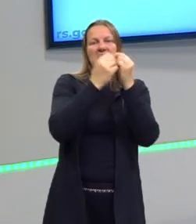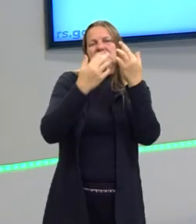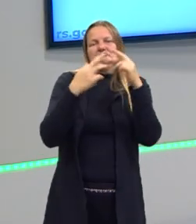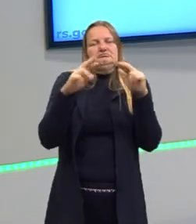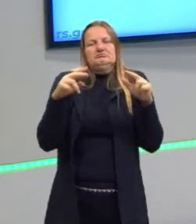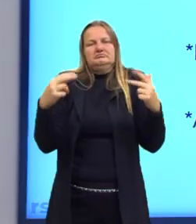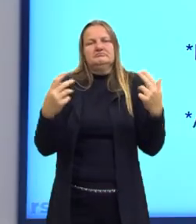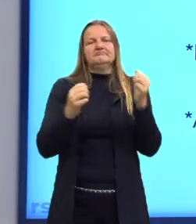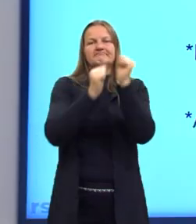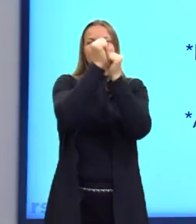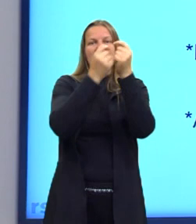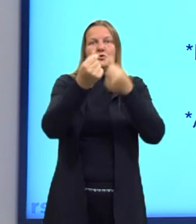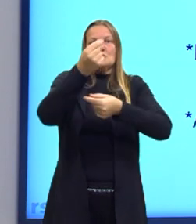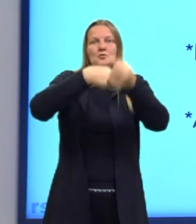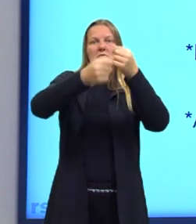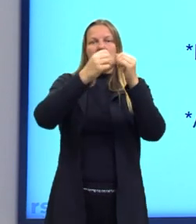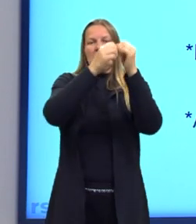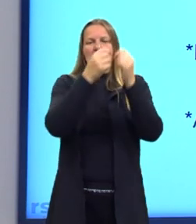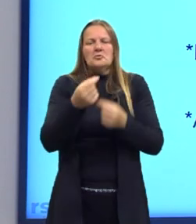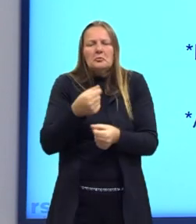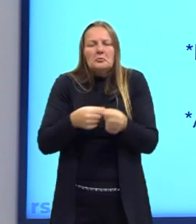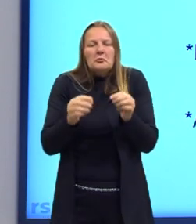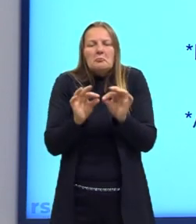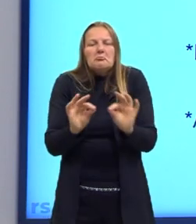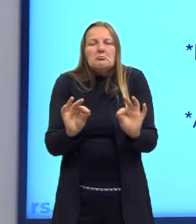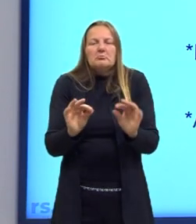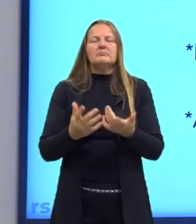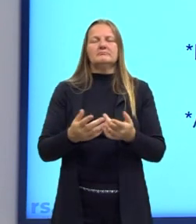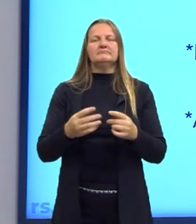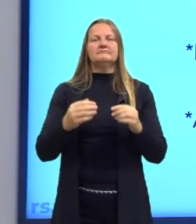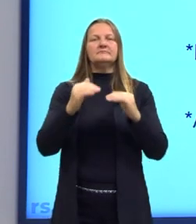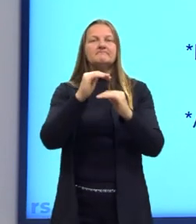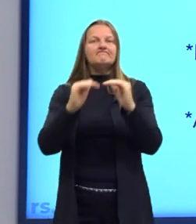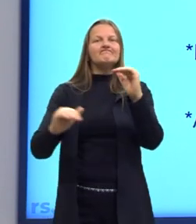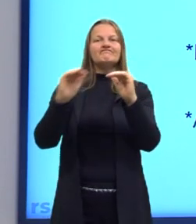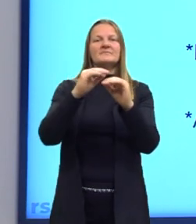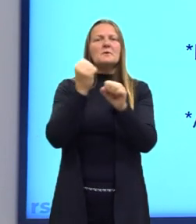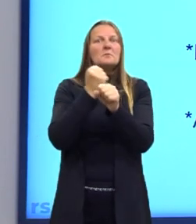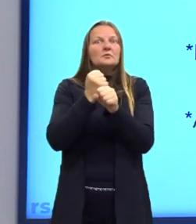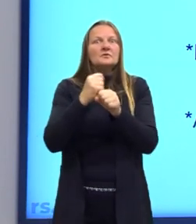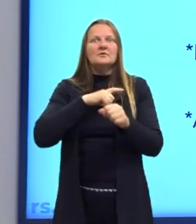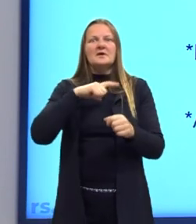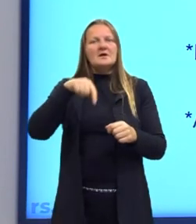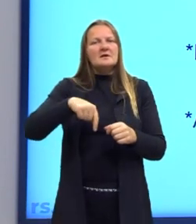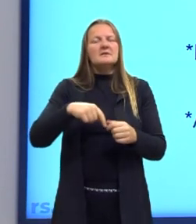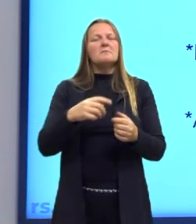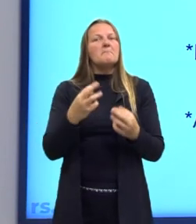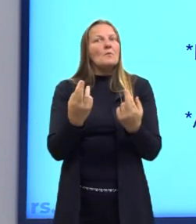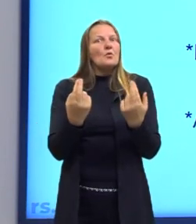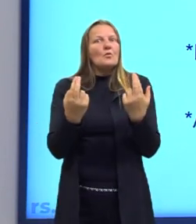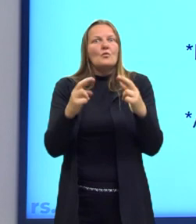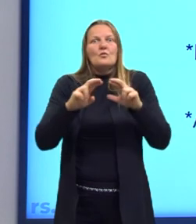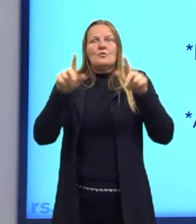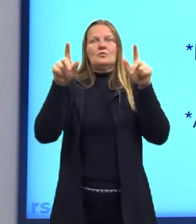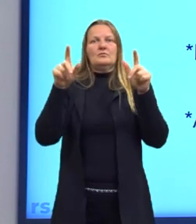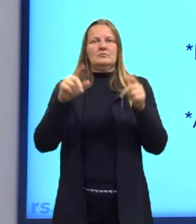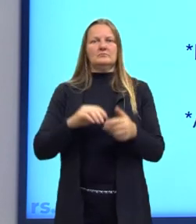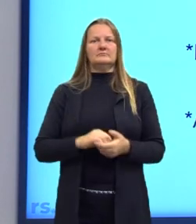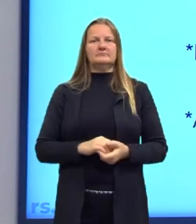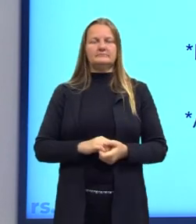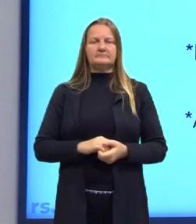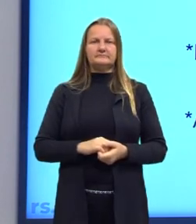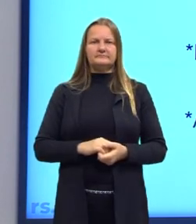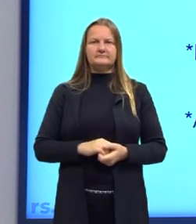mas eu chamo a atenção aqui que nós temos condições de produção e abundância de produção para que essa desigualdade não fosse tão desigual.